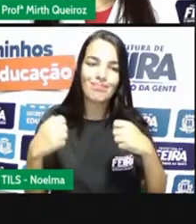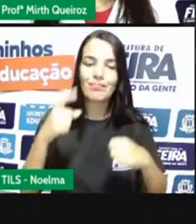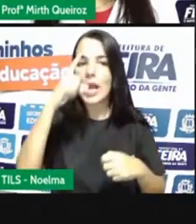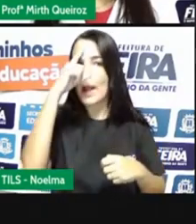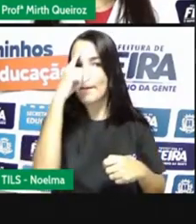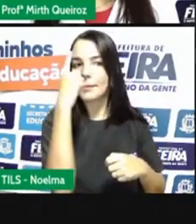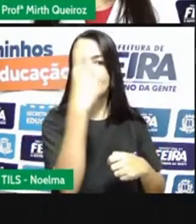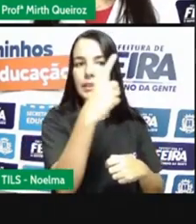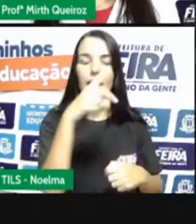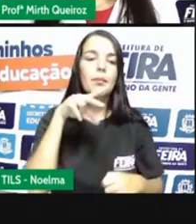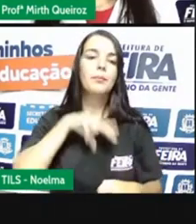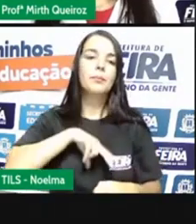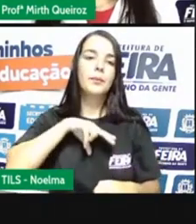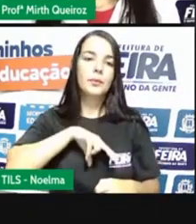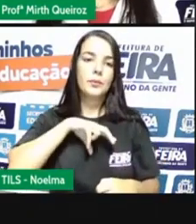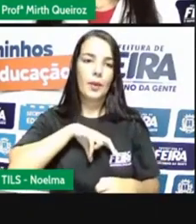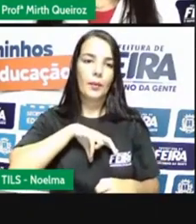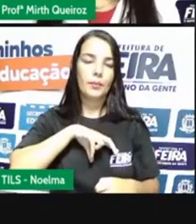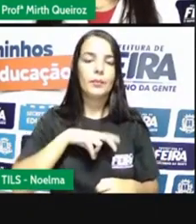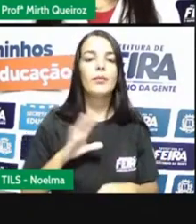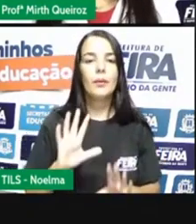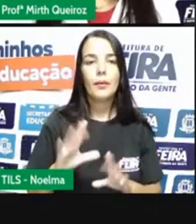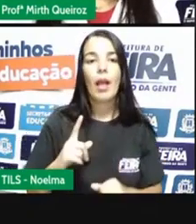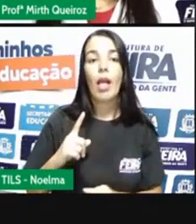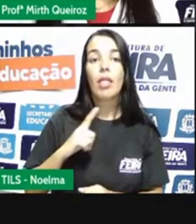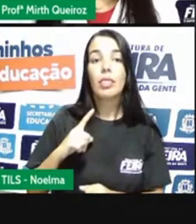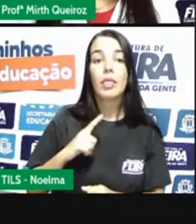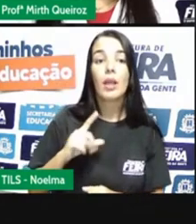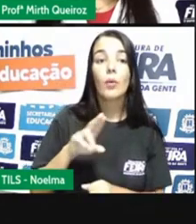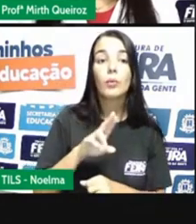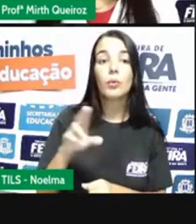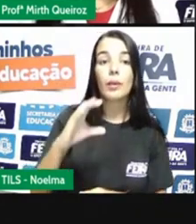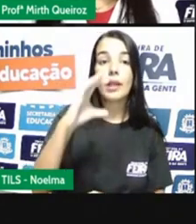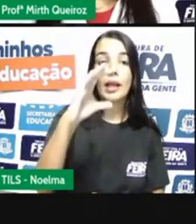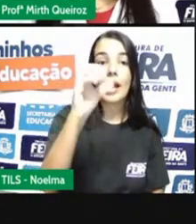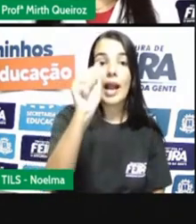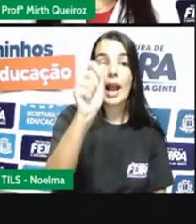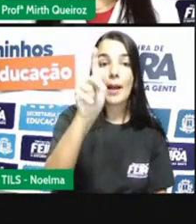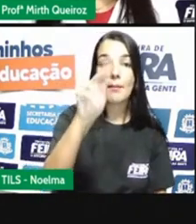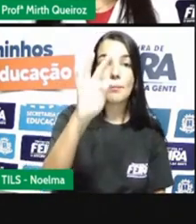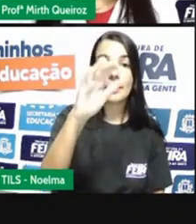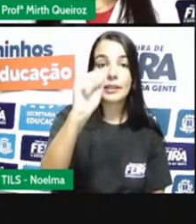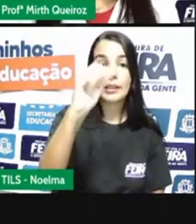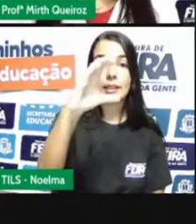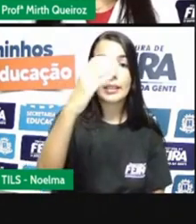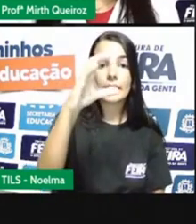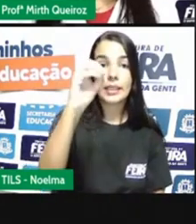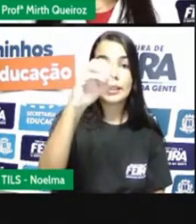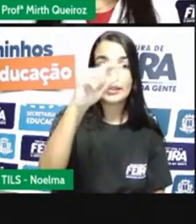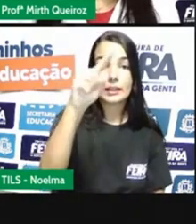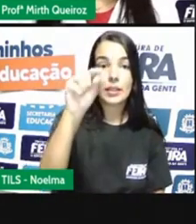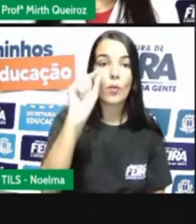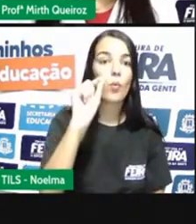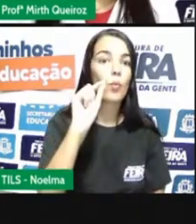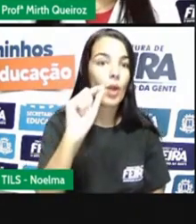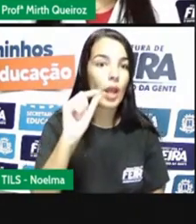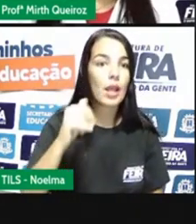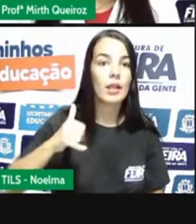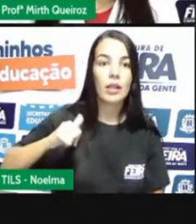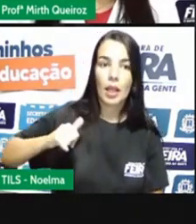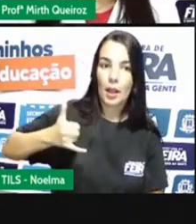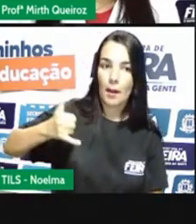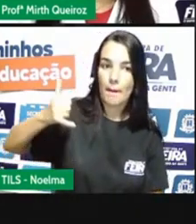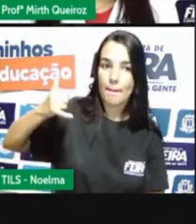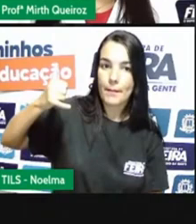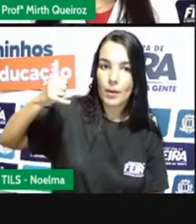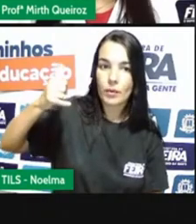a riqueza explorada. Tínhamos a captação lá em 1710, que era a cobrança de impostos pelo número de bateias ou escravos,